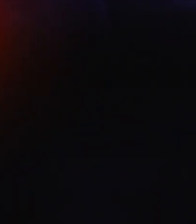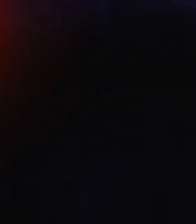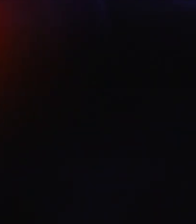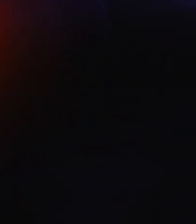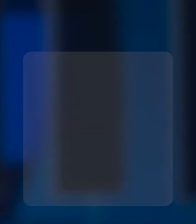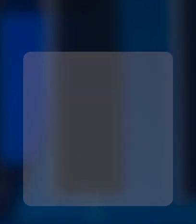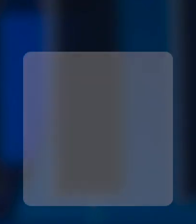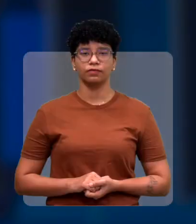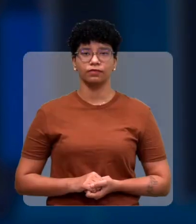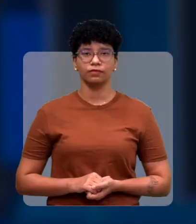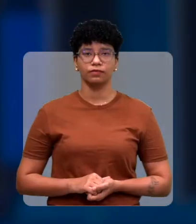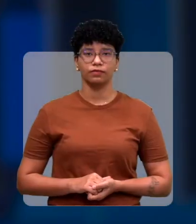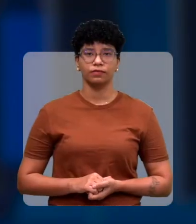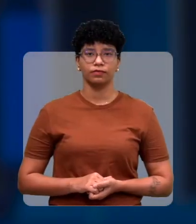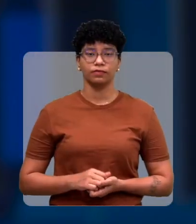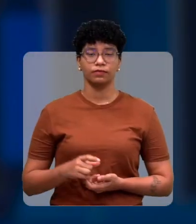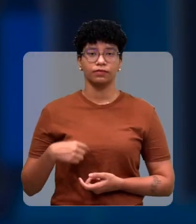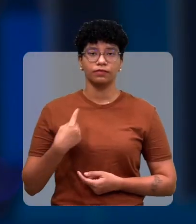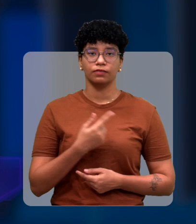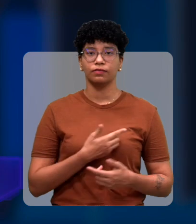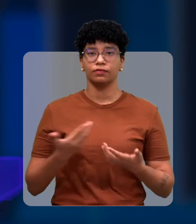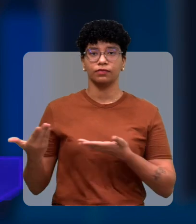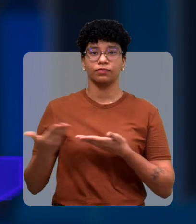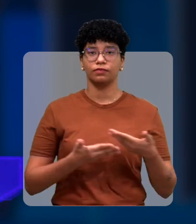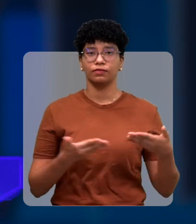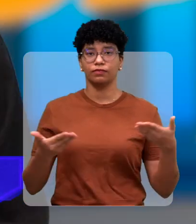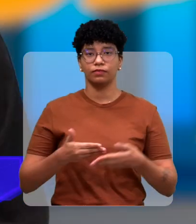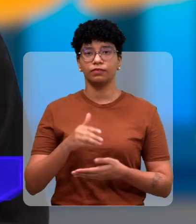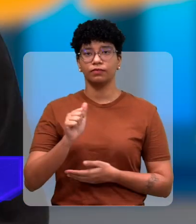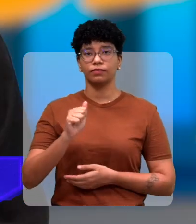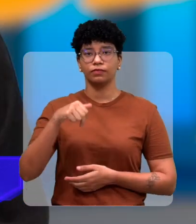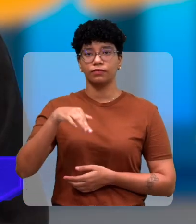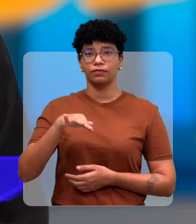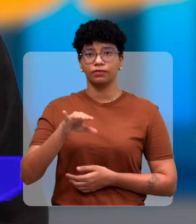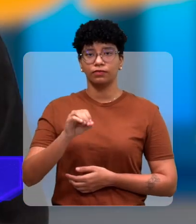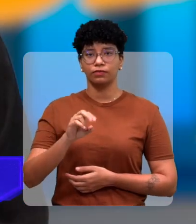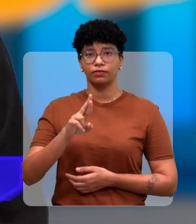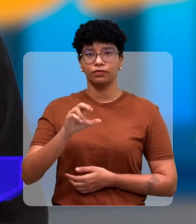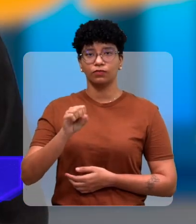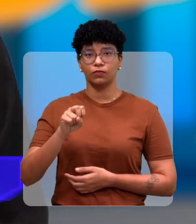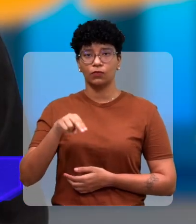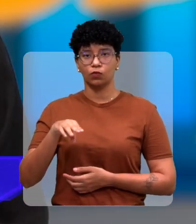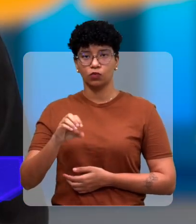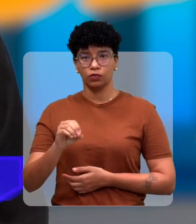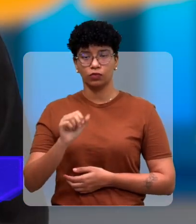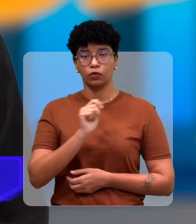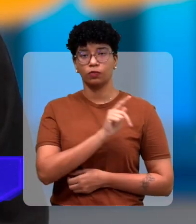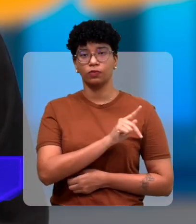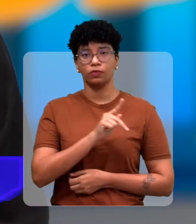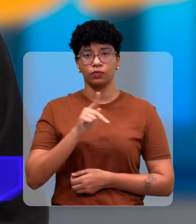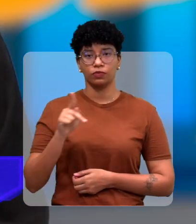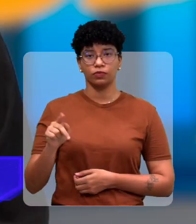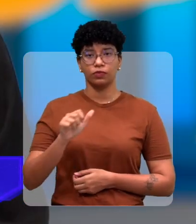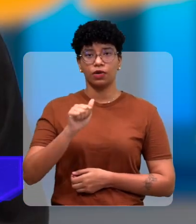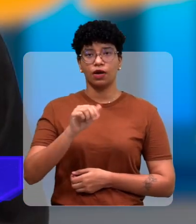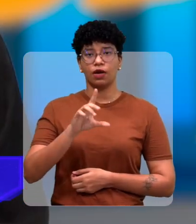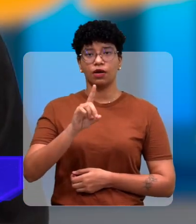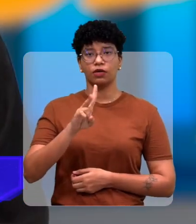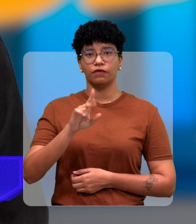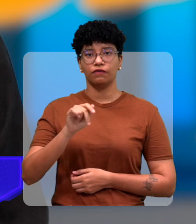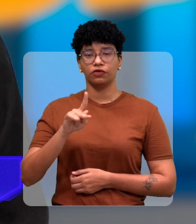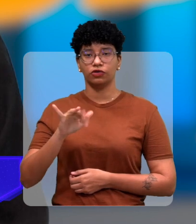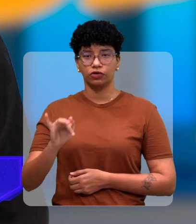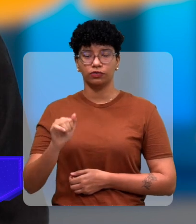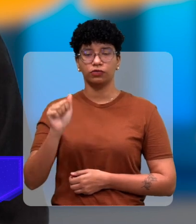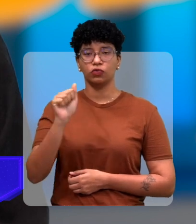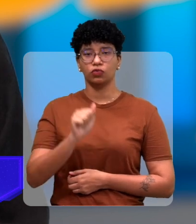O nosso convidado de hoje é Antônio Carlos Roseno, ele é presidente da ADEVIT, Associação